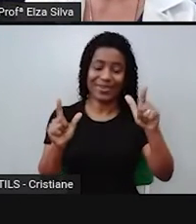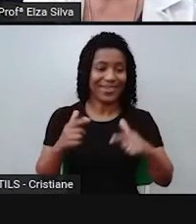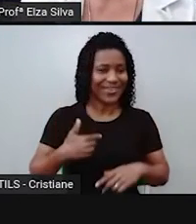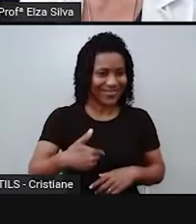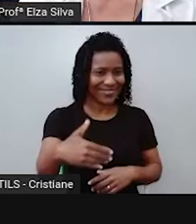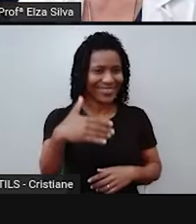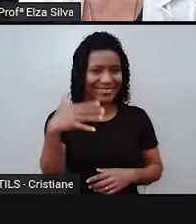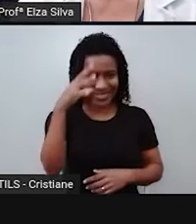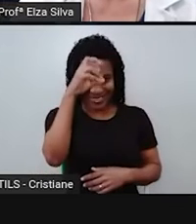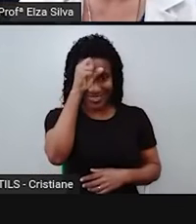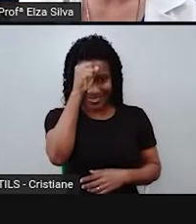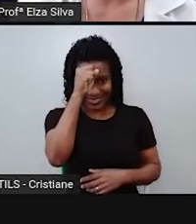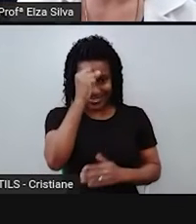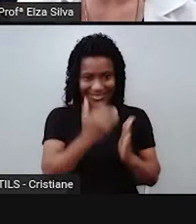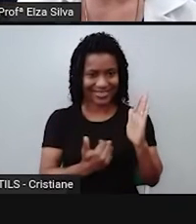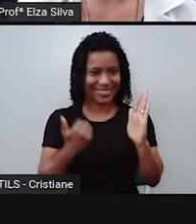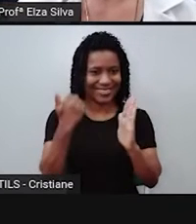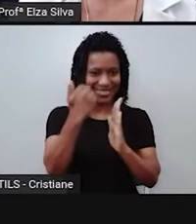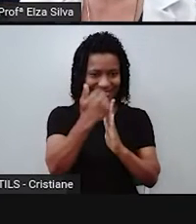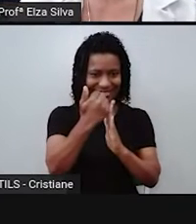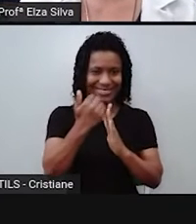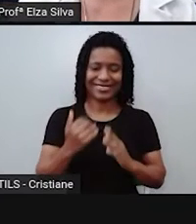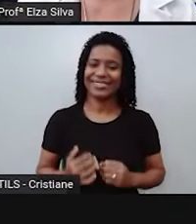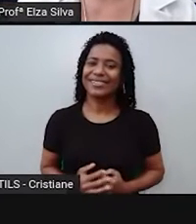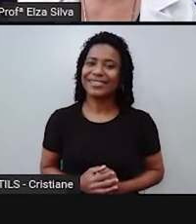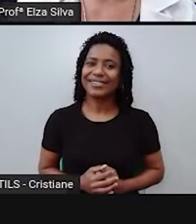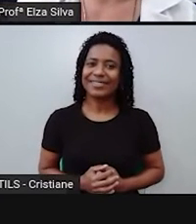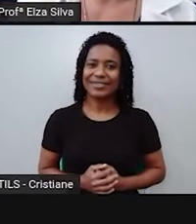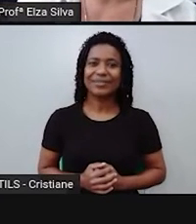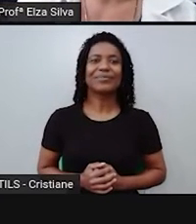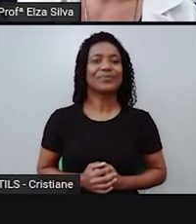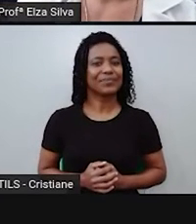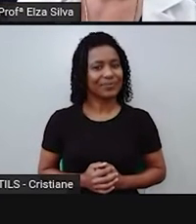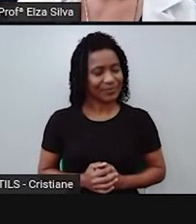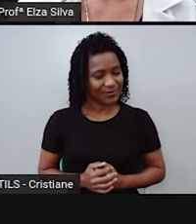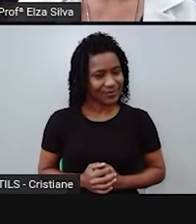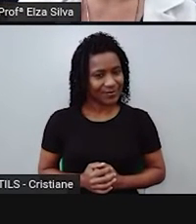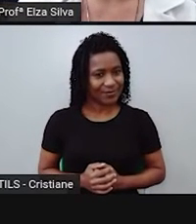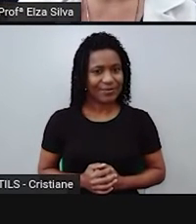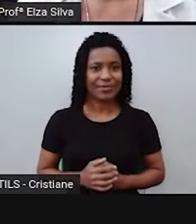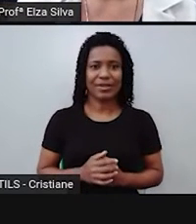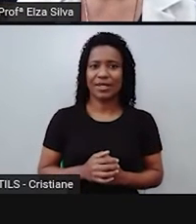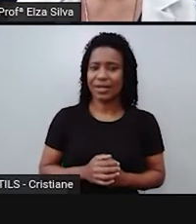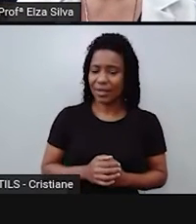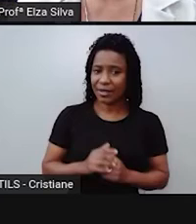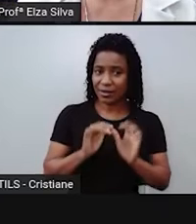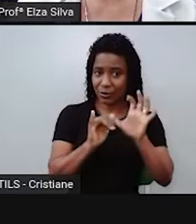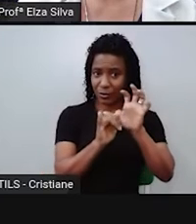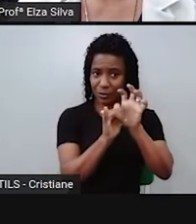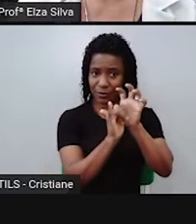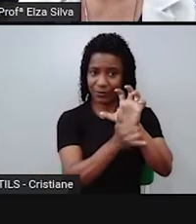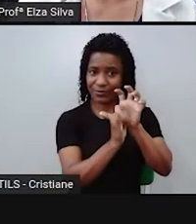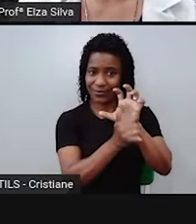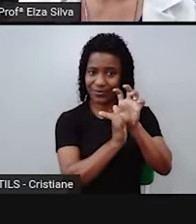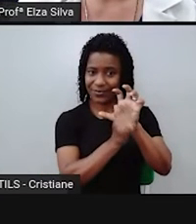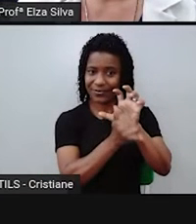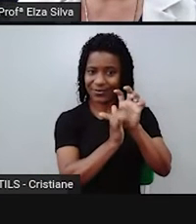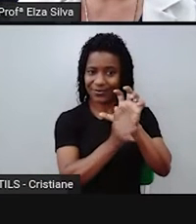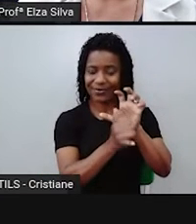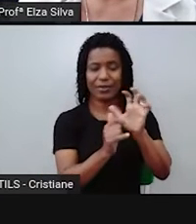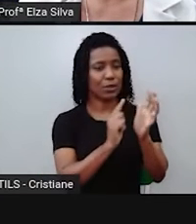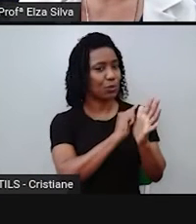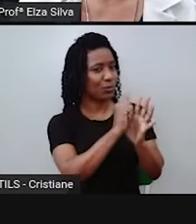E Féboles, fábulas como gênero textual. Fable is a short story,